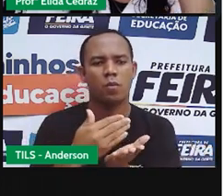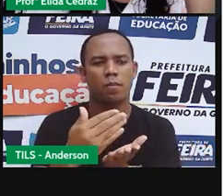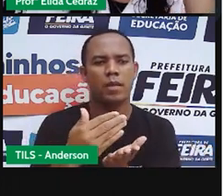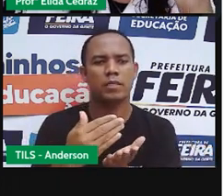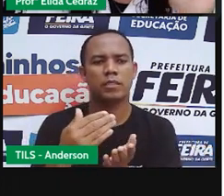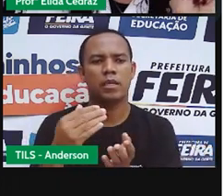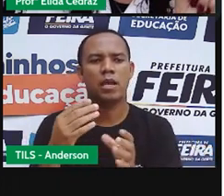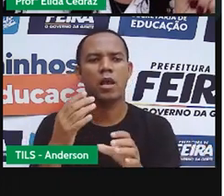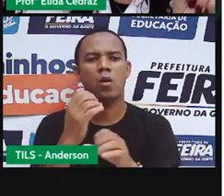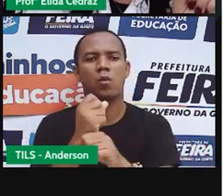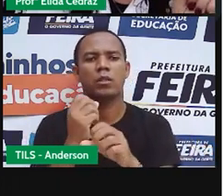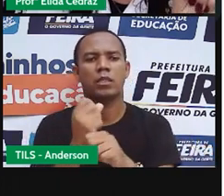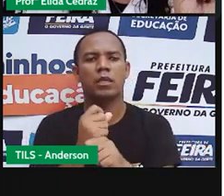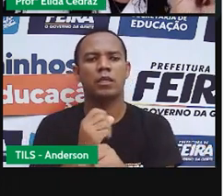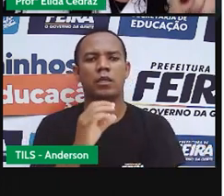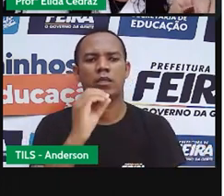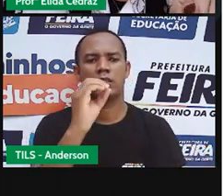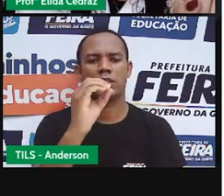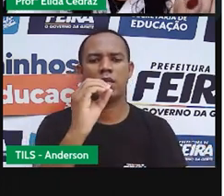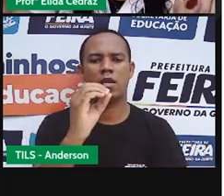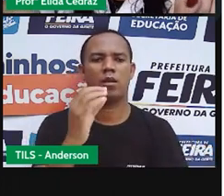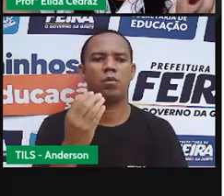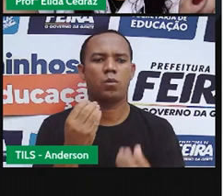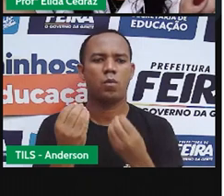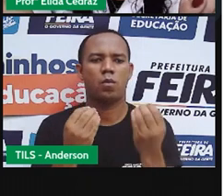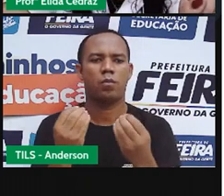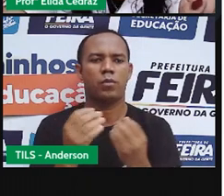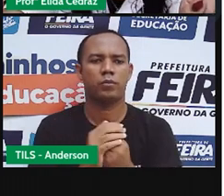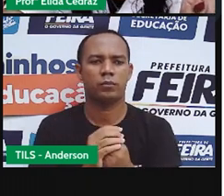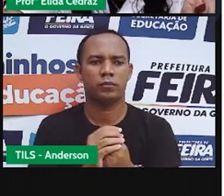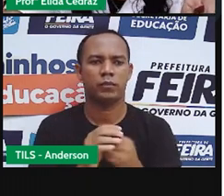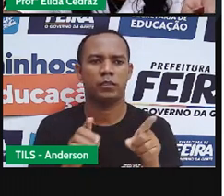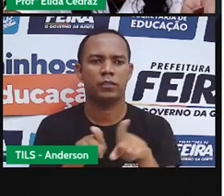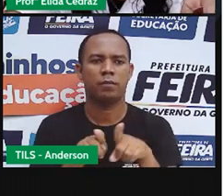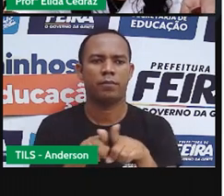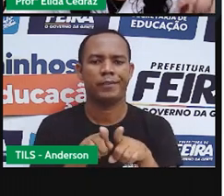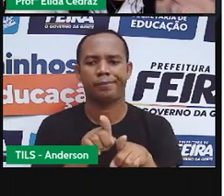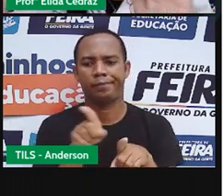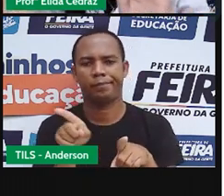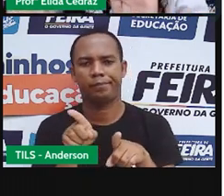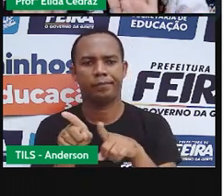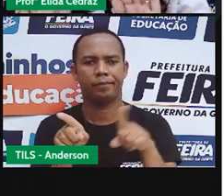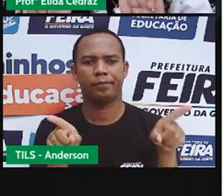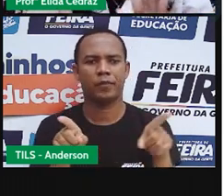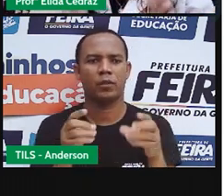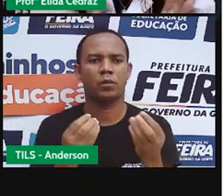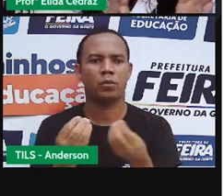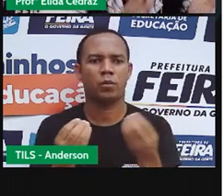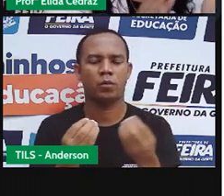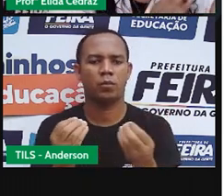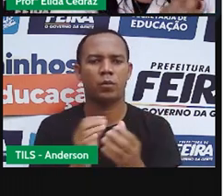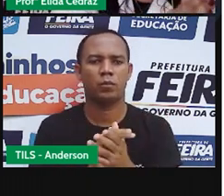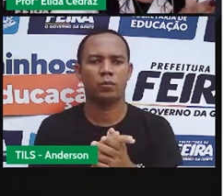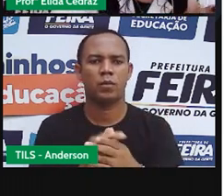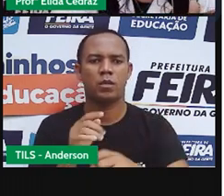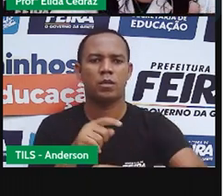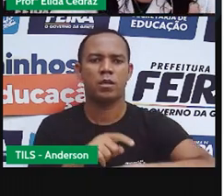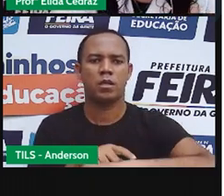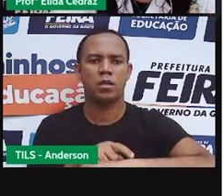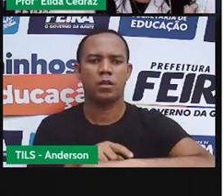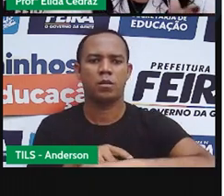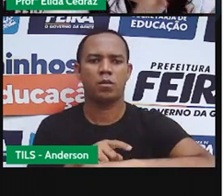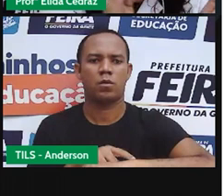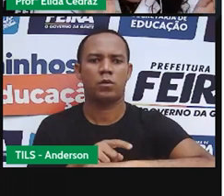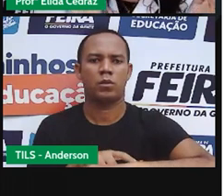Então, é meio-dia em ponto, os zeros do lado direito. Então, o relógio de